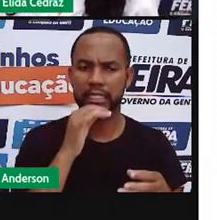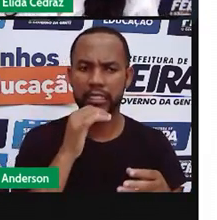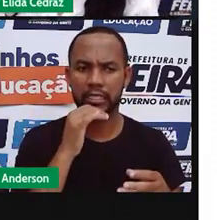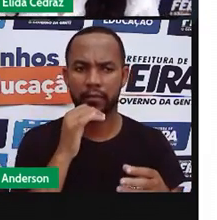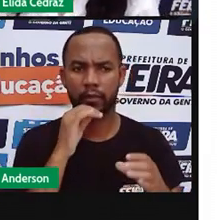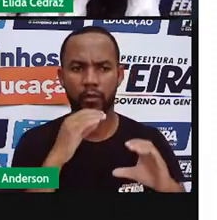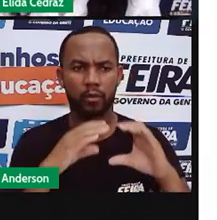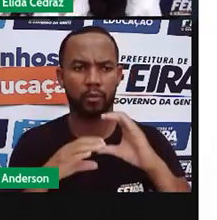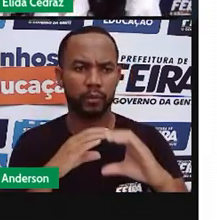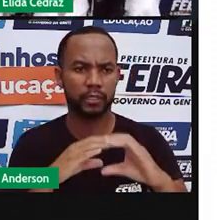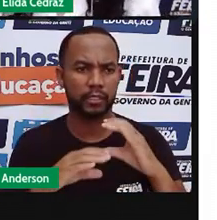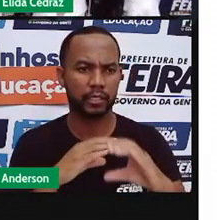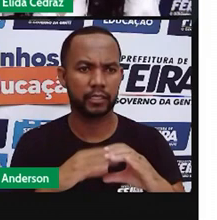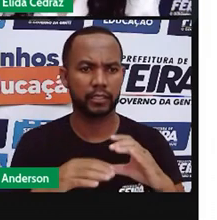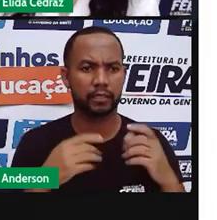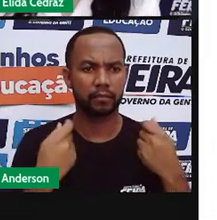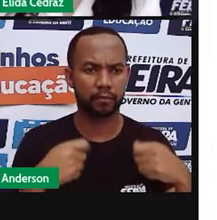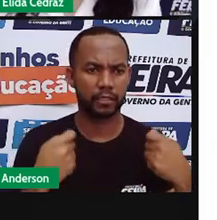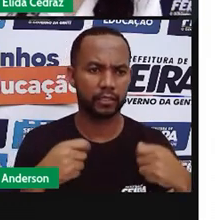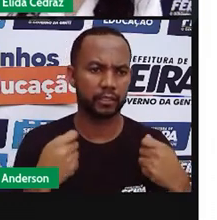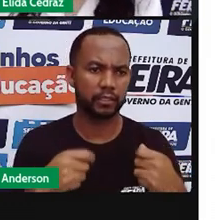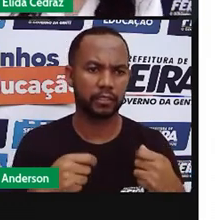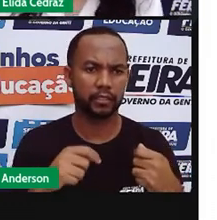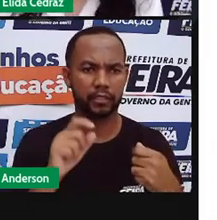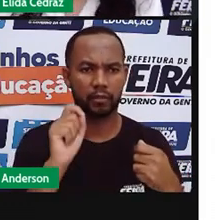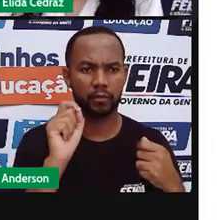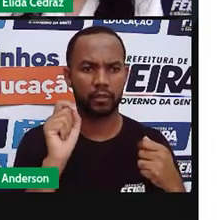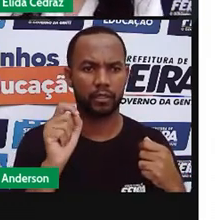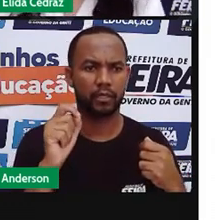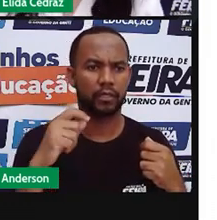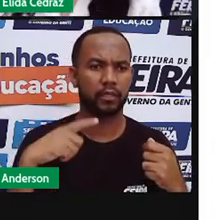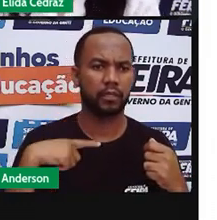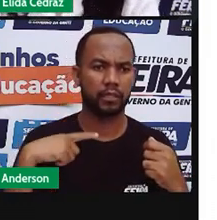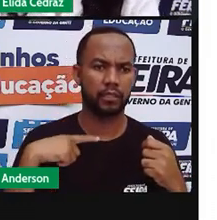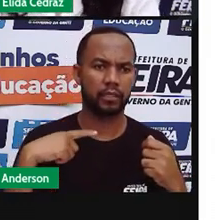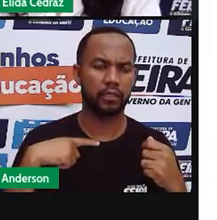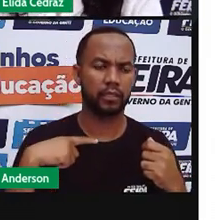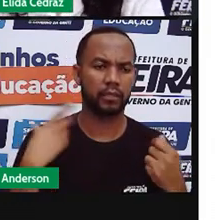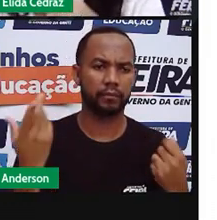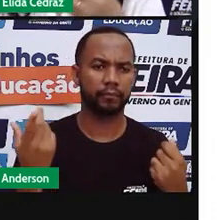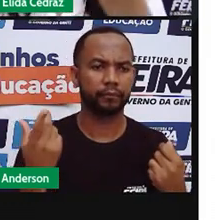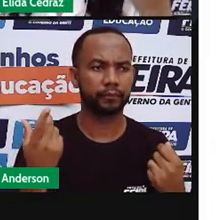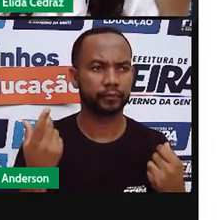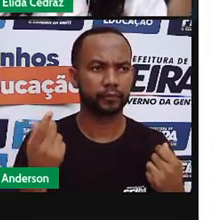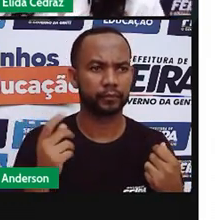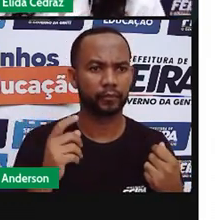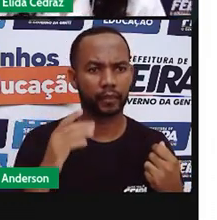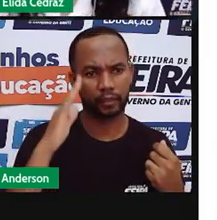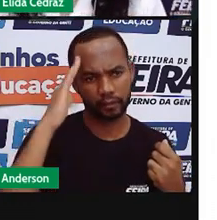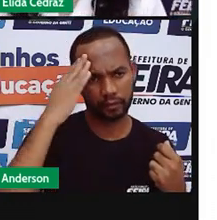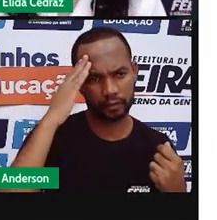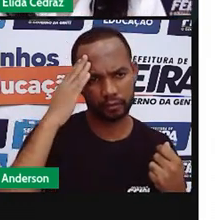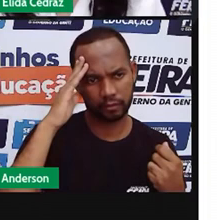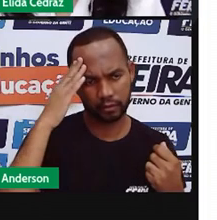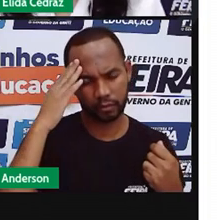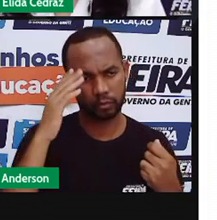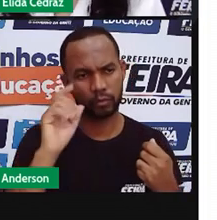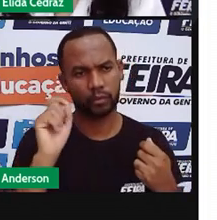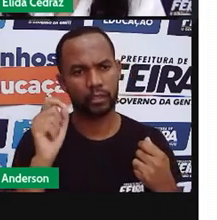comunicação é preciso que seja entendido e